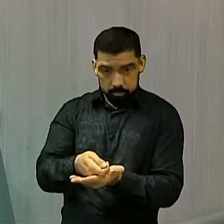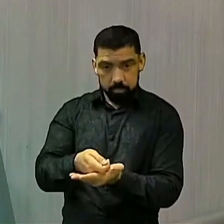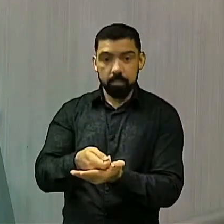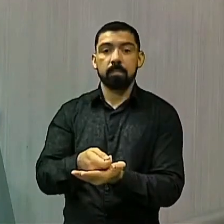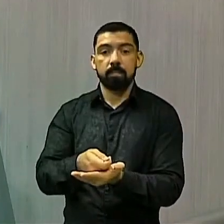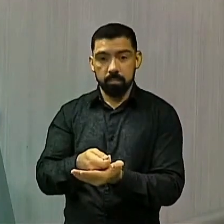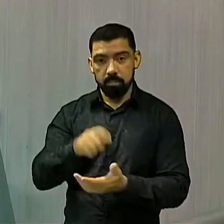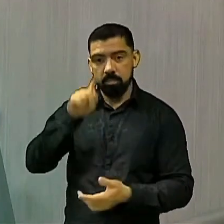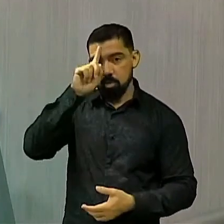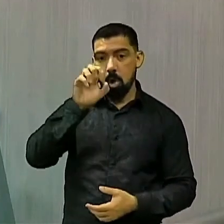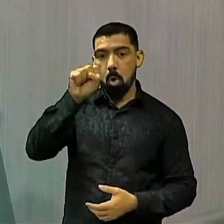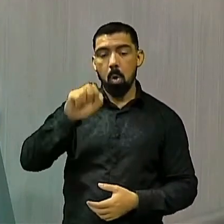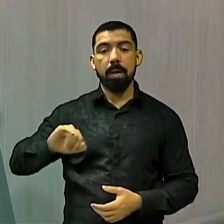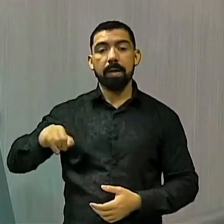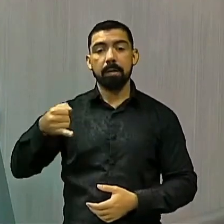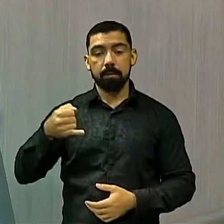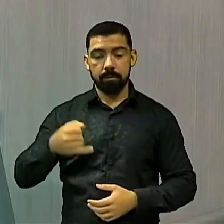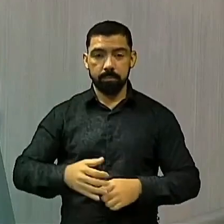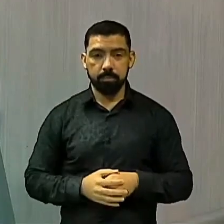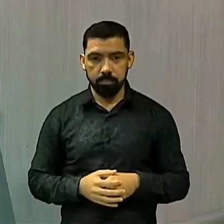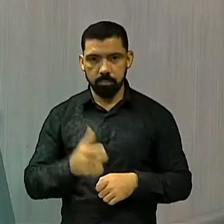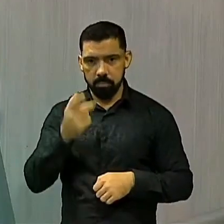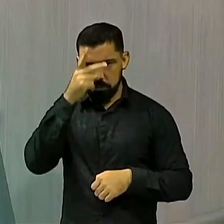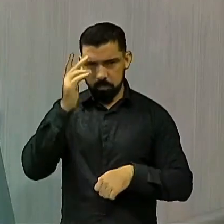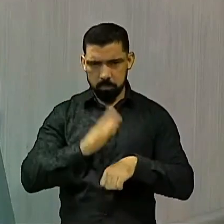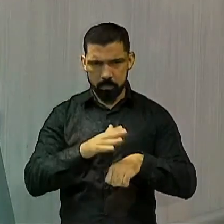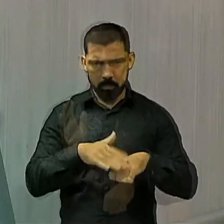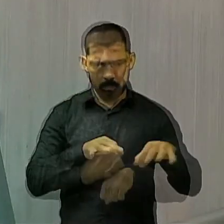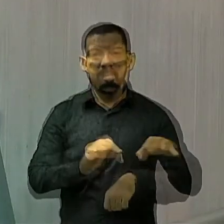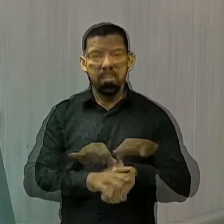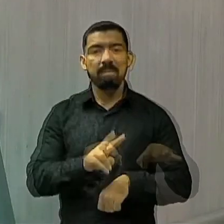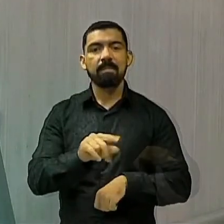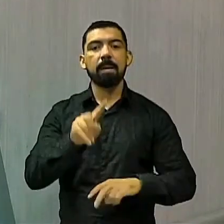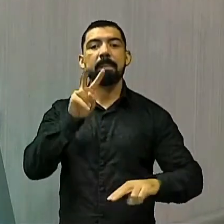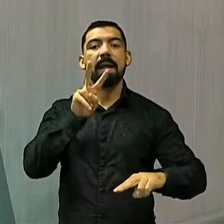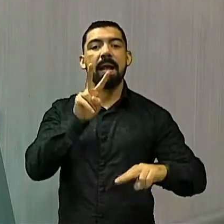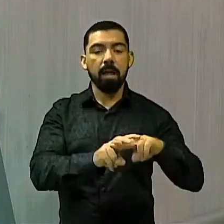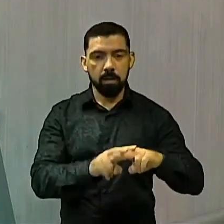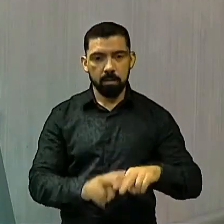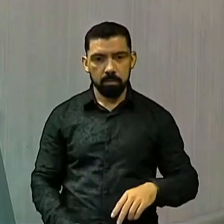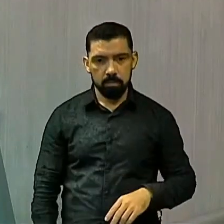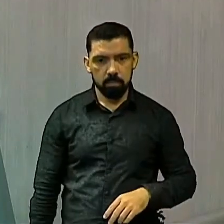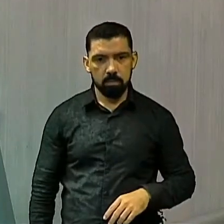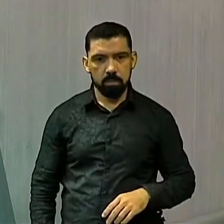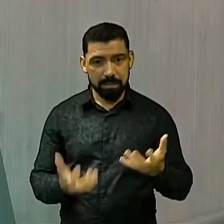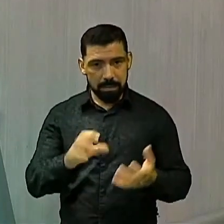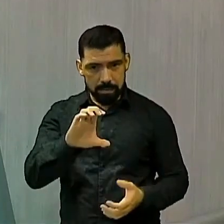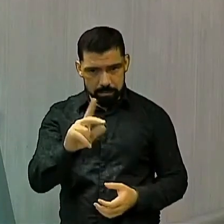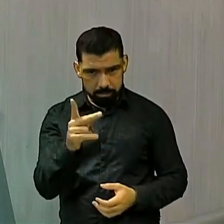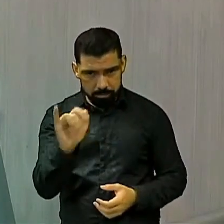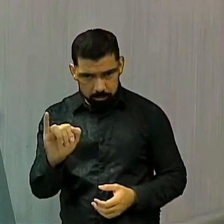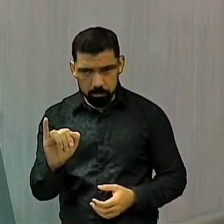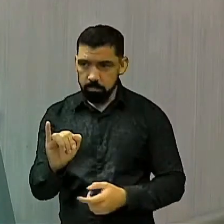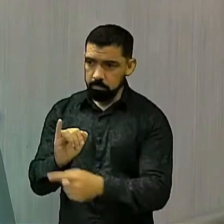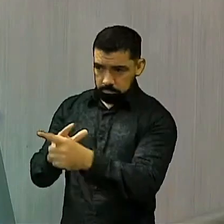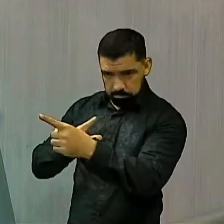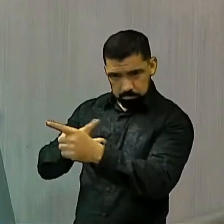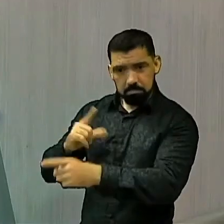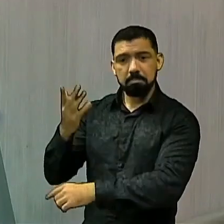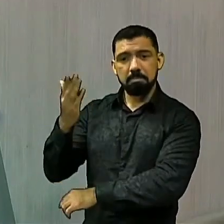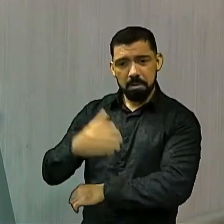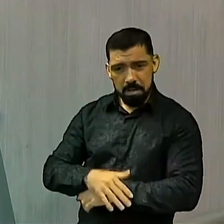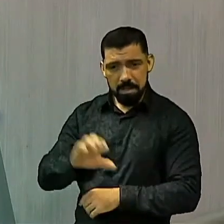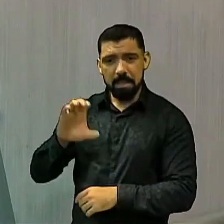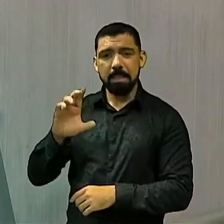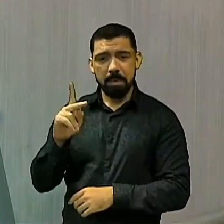quem se organiza para a prática de crime é bandido. Queriam a CPI? Está lá da CPI.